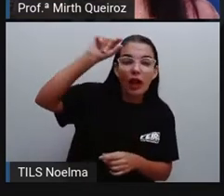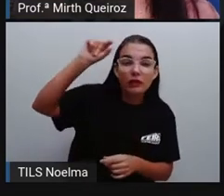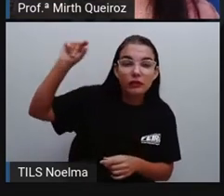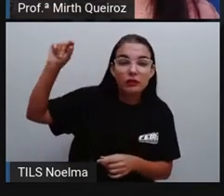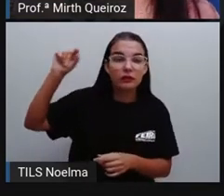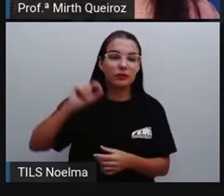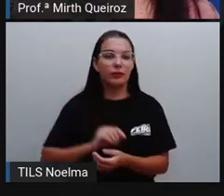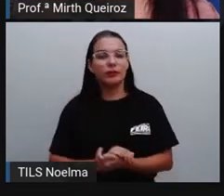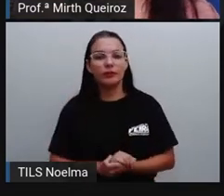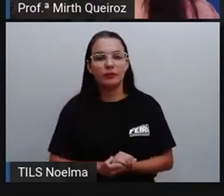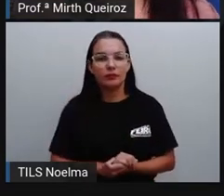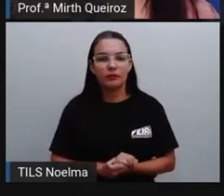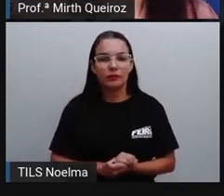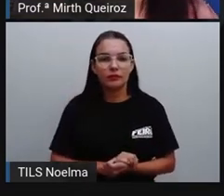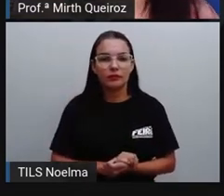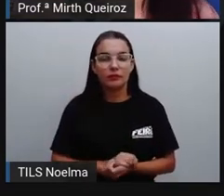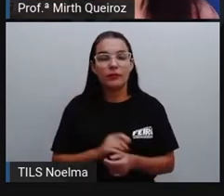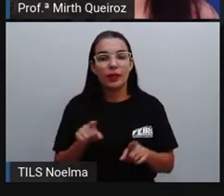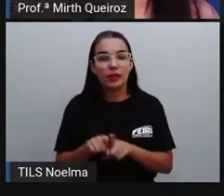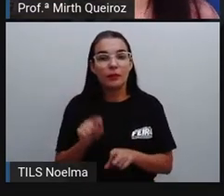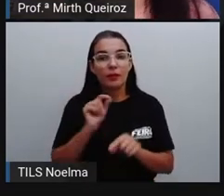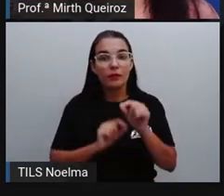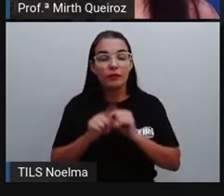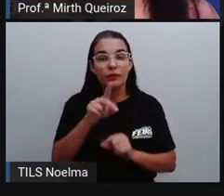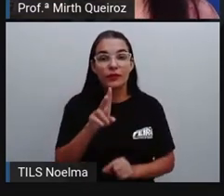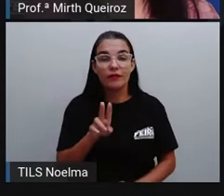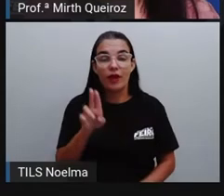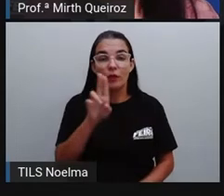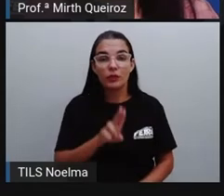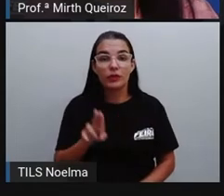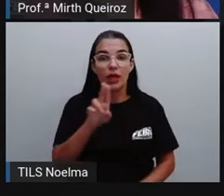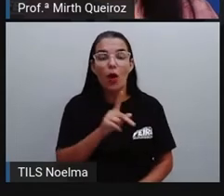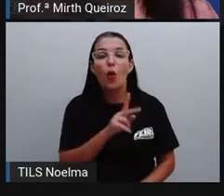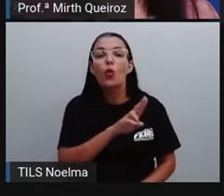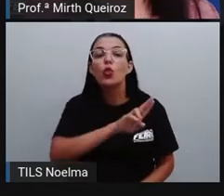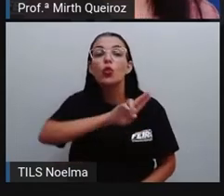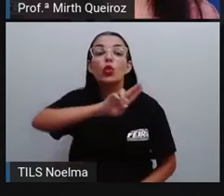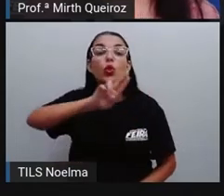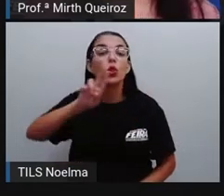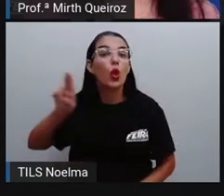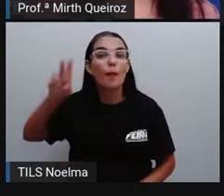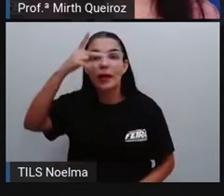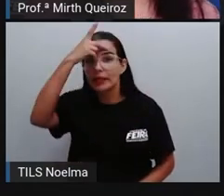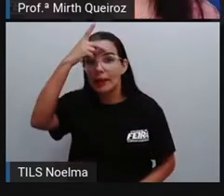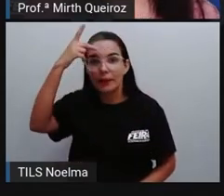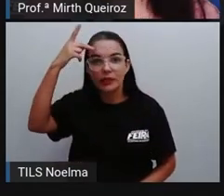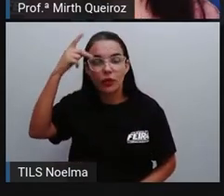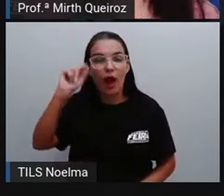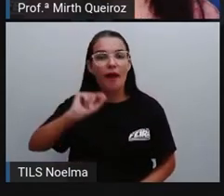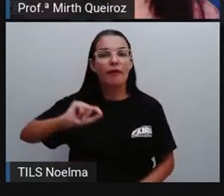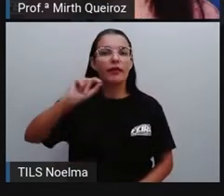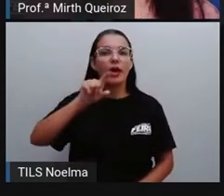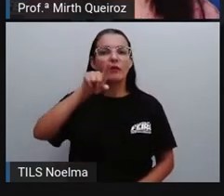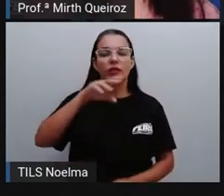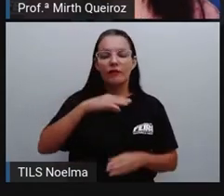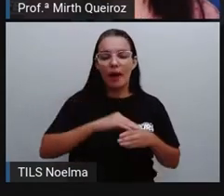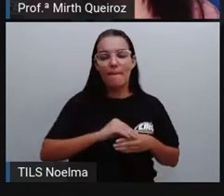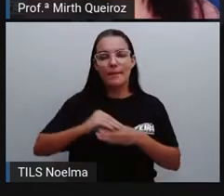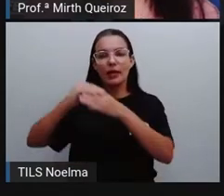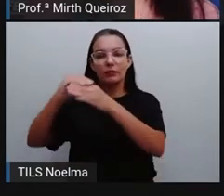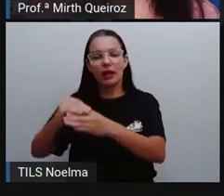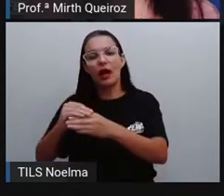certo? Utilize um vocativo pessoal ou formal para marcar o início do